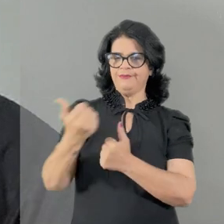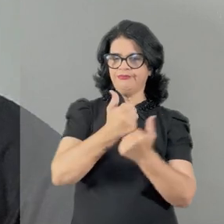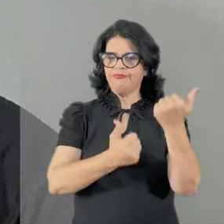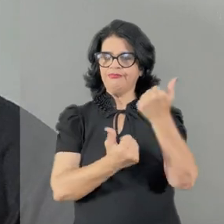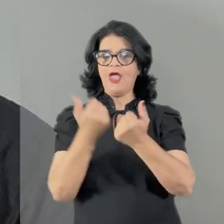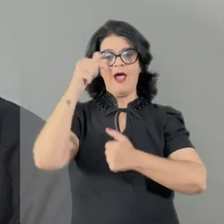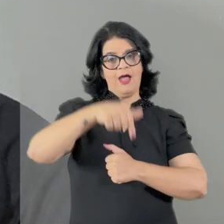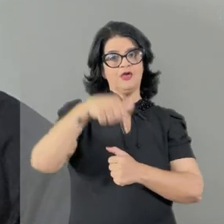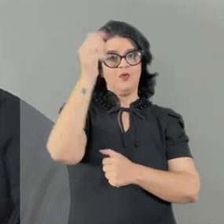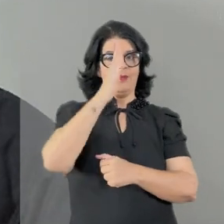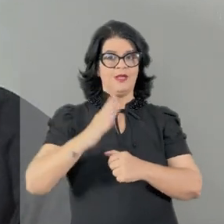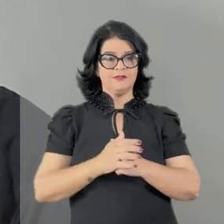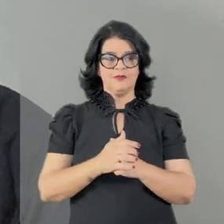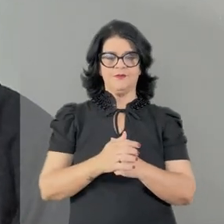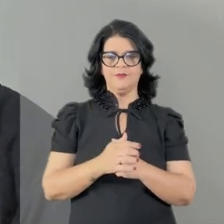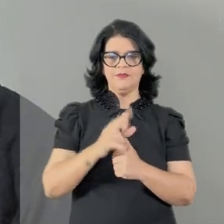Brasil.